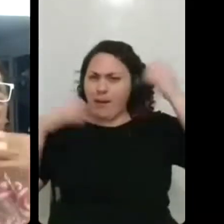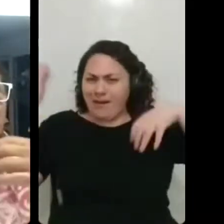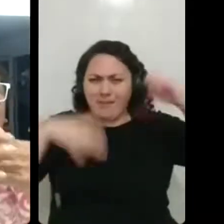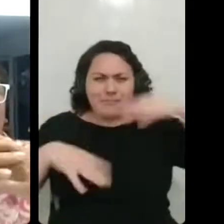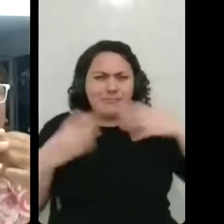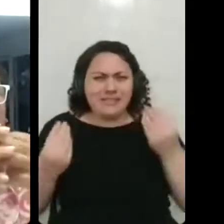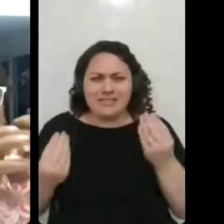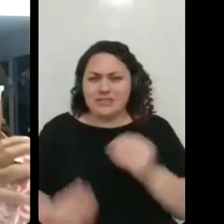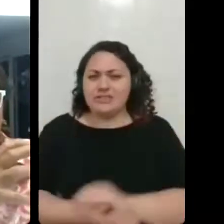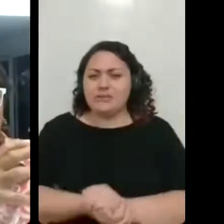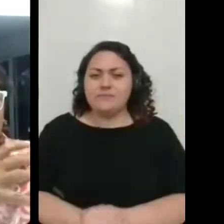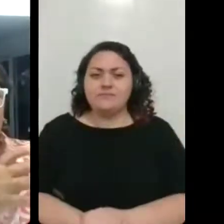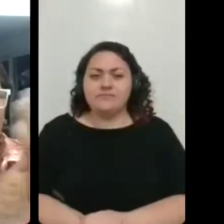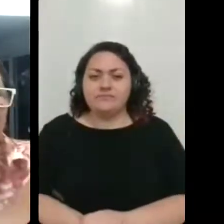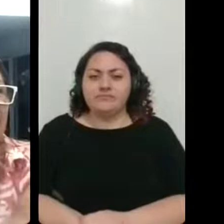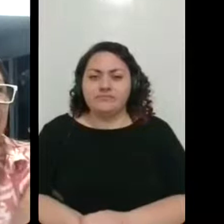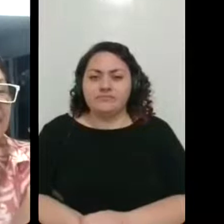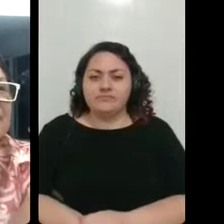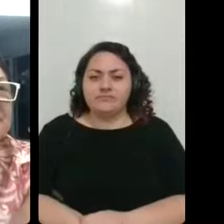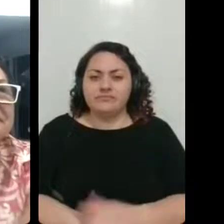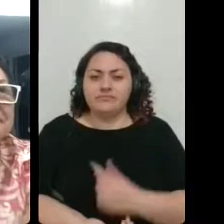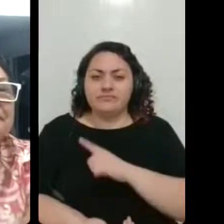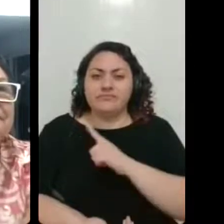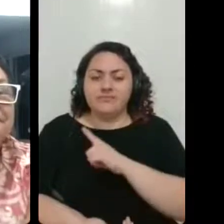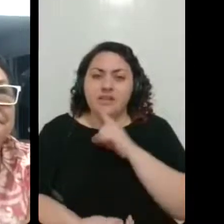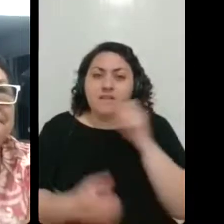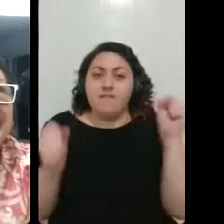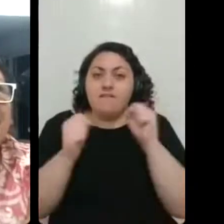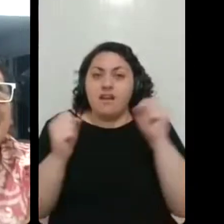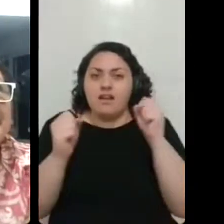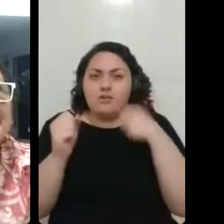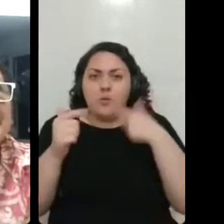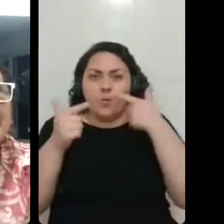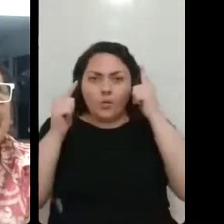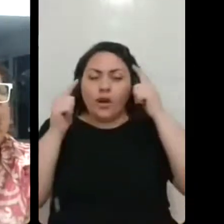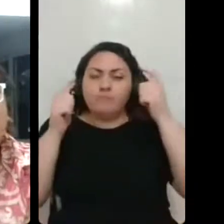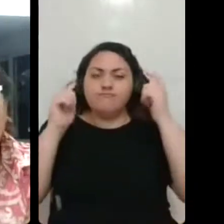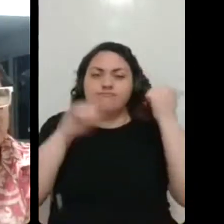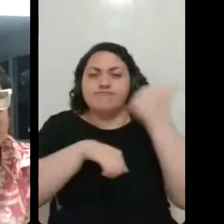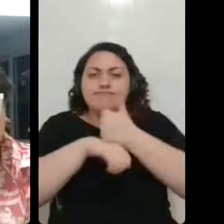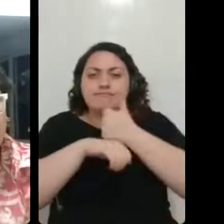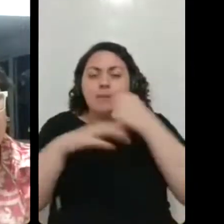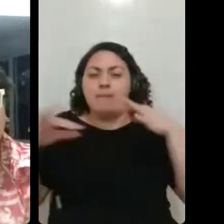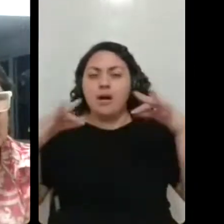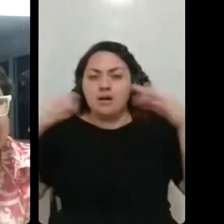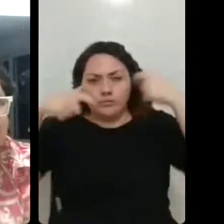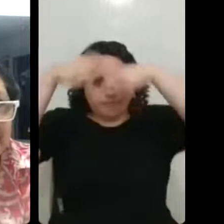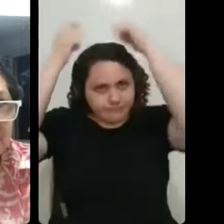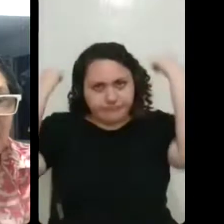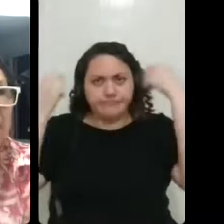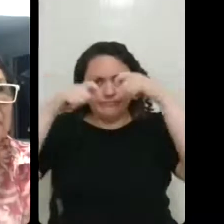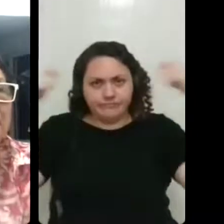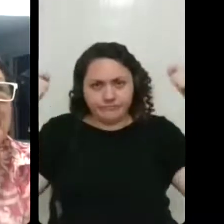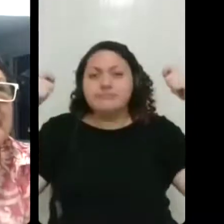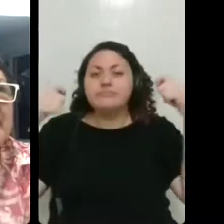No momento da carequice do inferno usando lenço. Mas era algo que eu sabia que podia ser